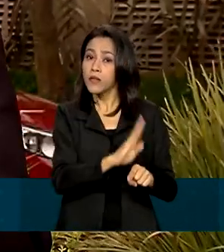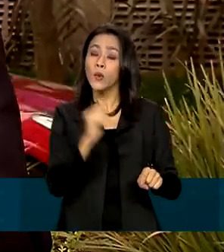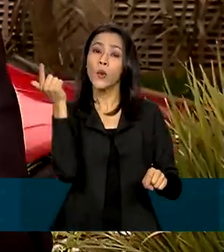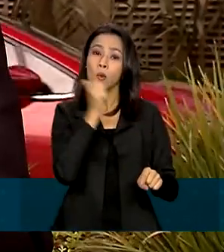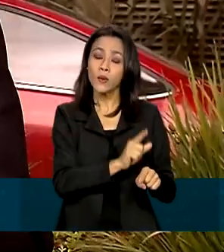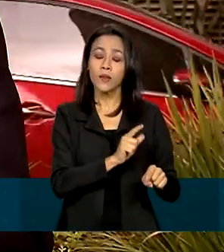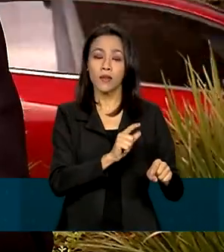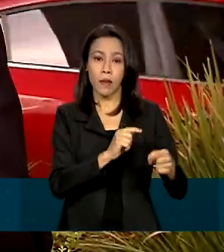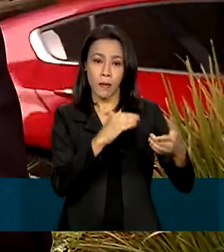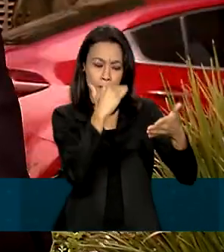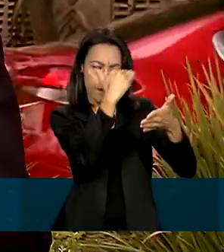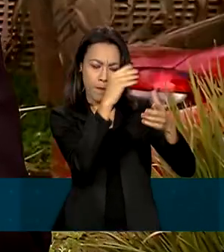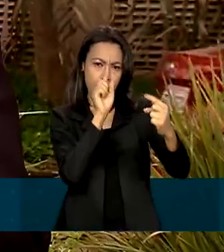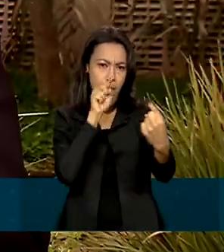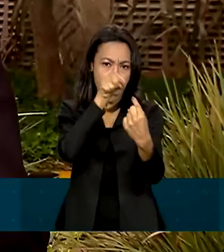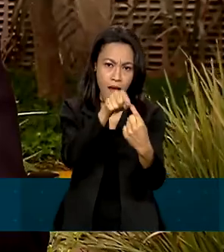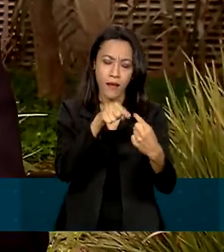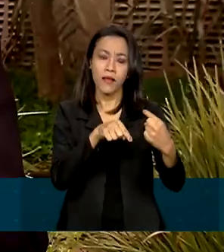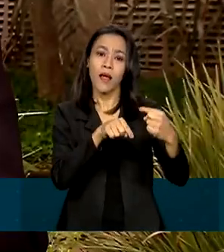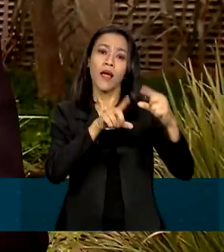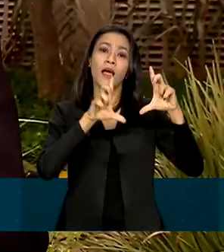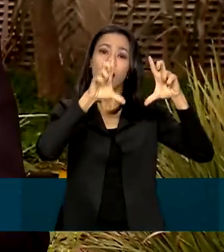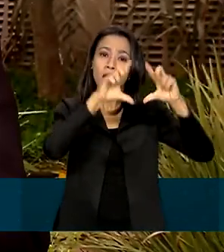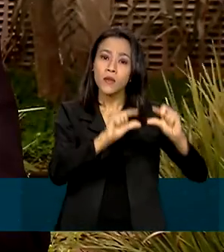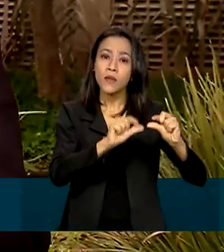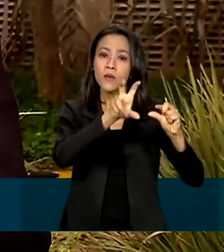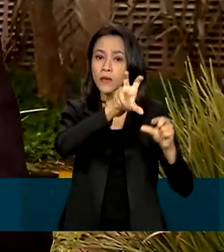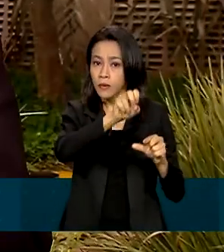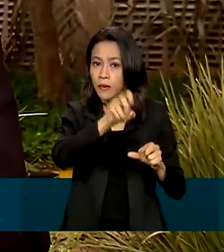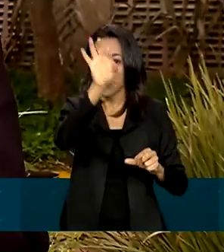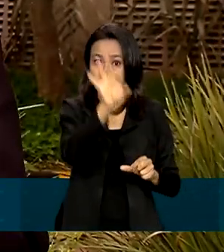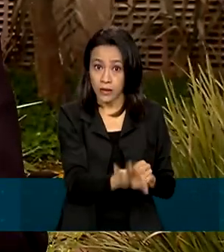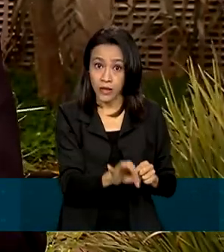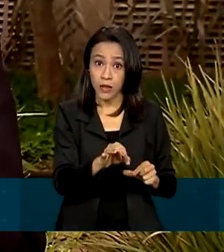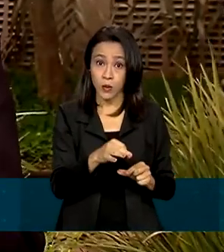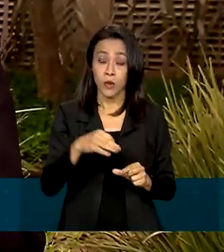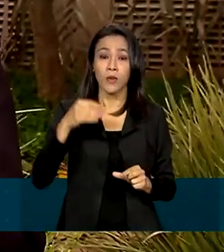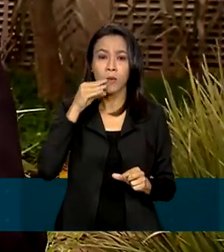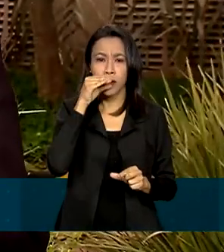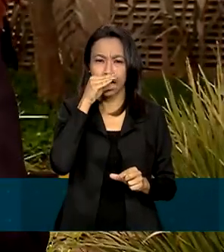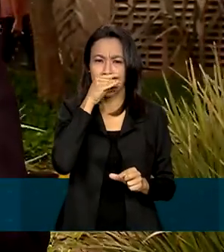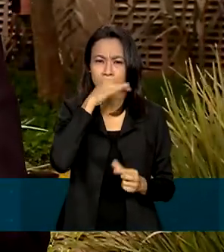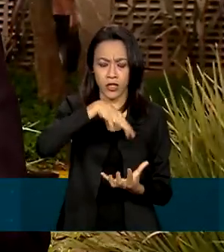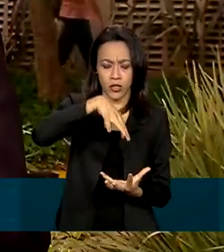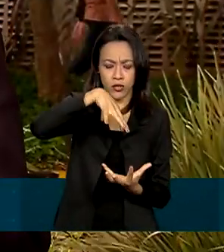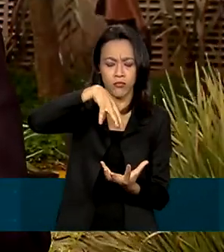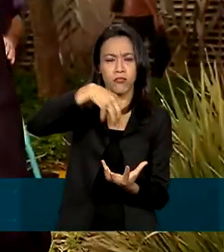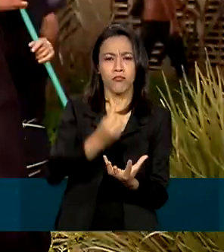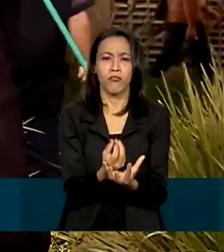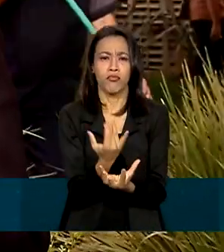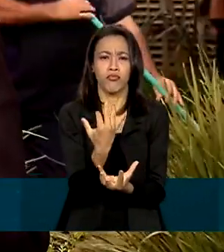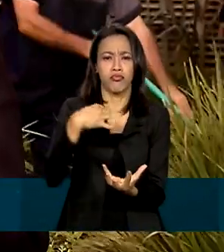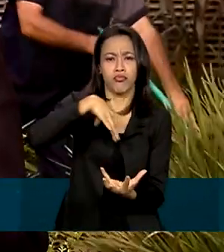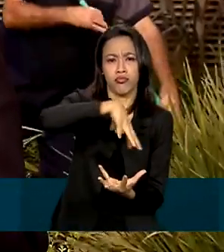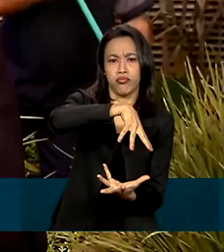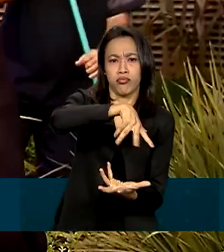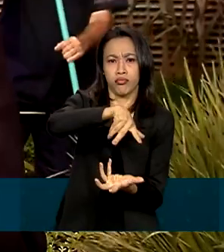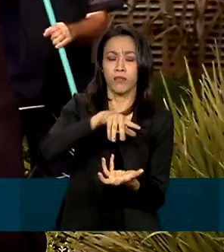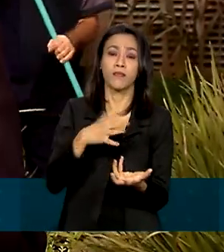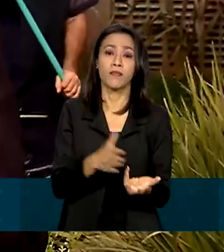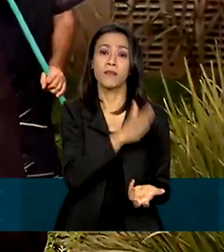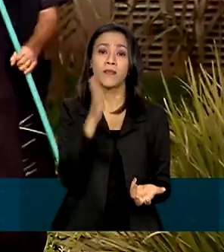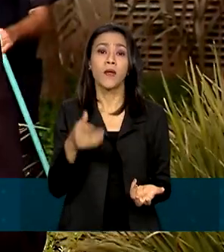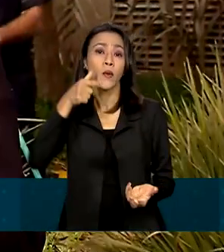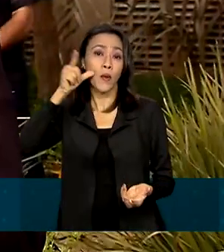que era a redução de 50% da emissão de gases de efeito estufa até 2030. Bem, e ontem, a Empresa Brasileira de